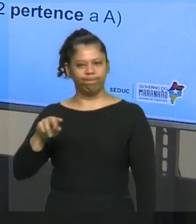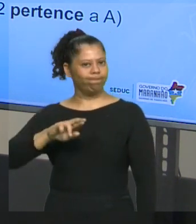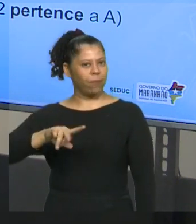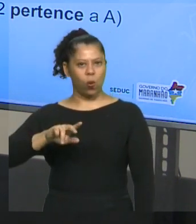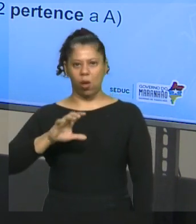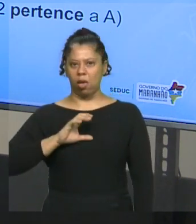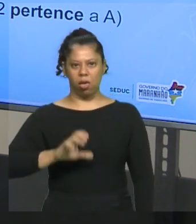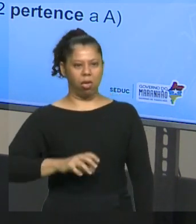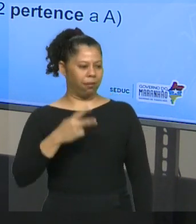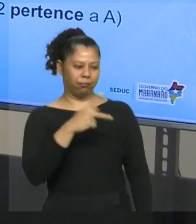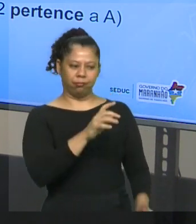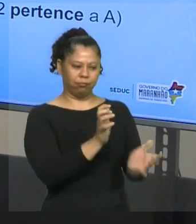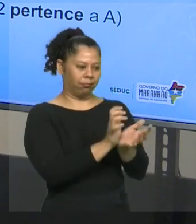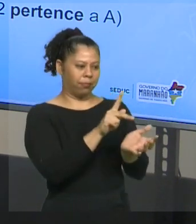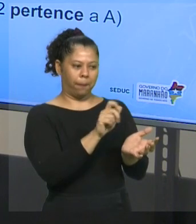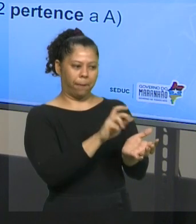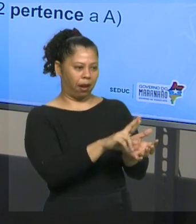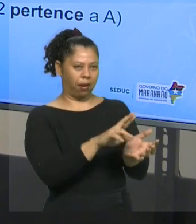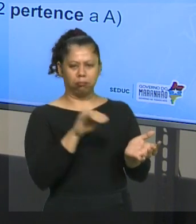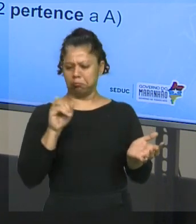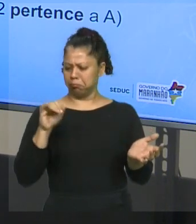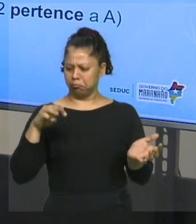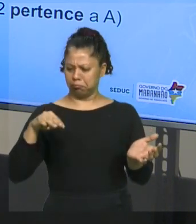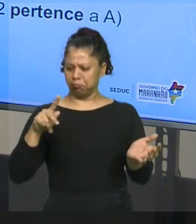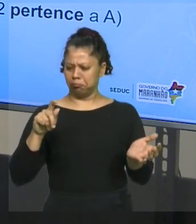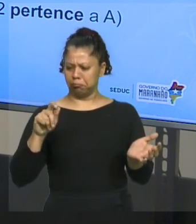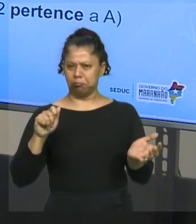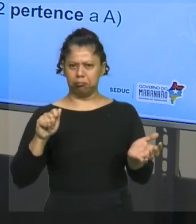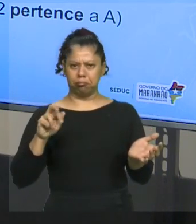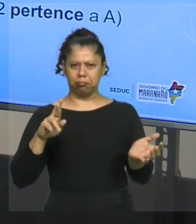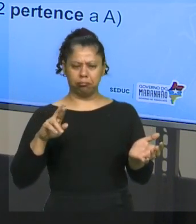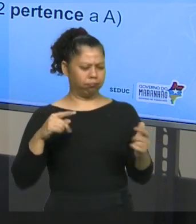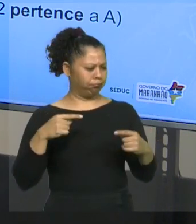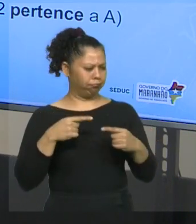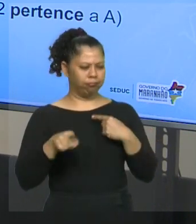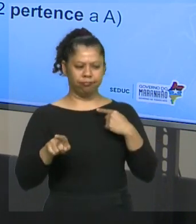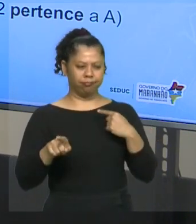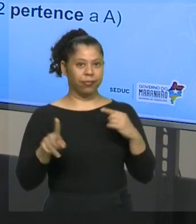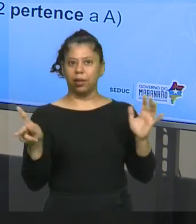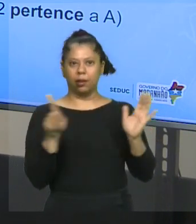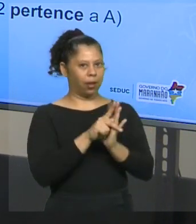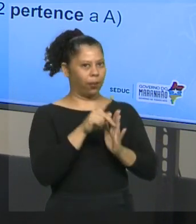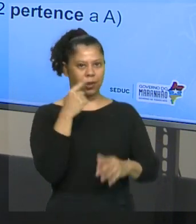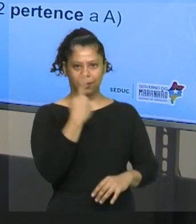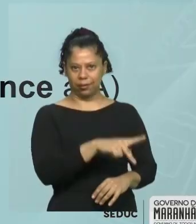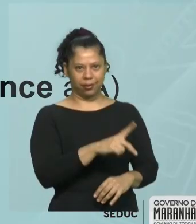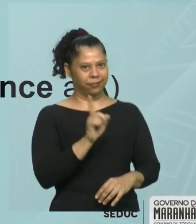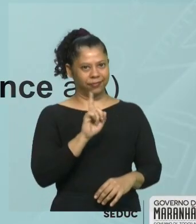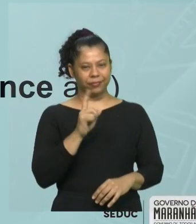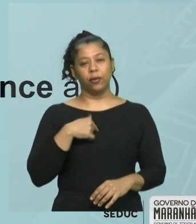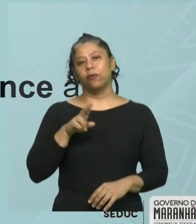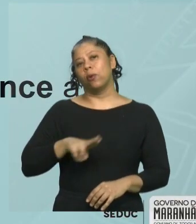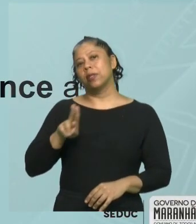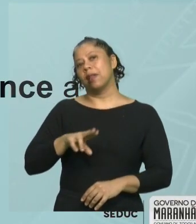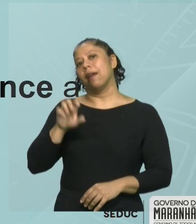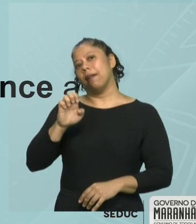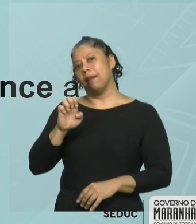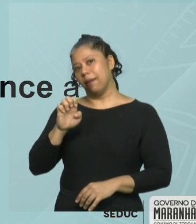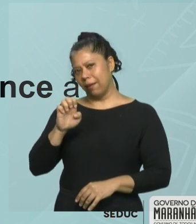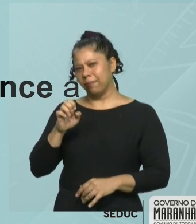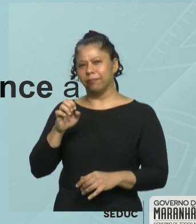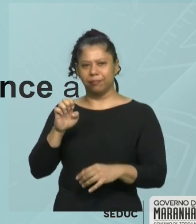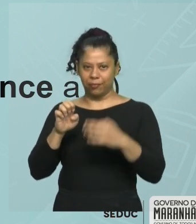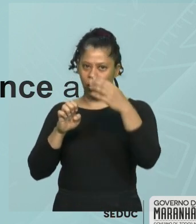de ser par. Logo, ele não pertence a esse conjunto. E o símbolo que eu utilizo é a letra,